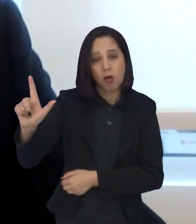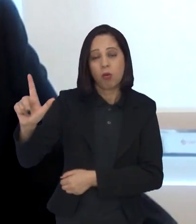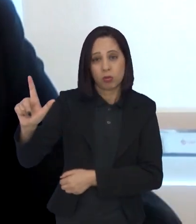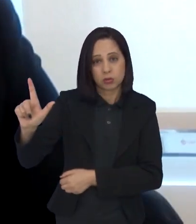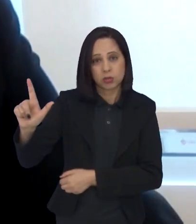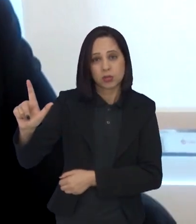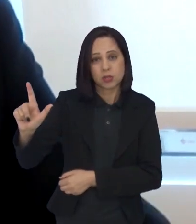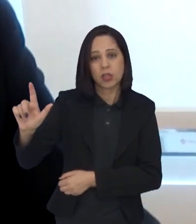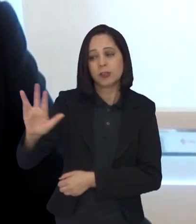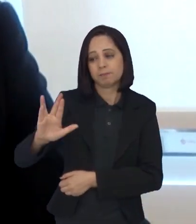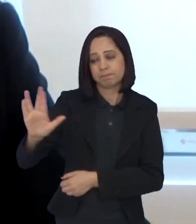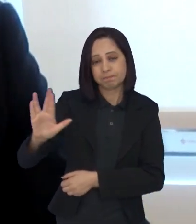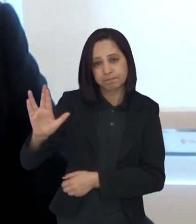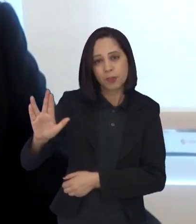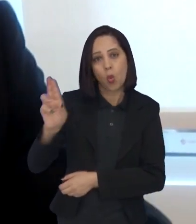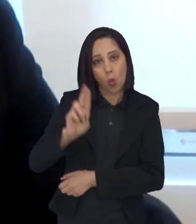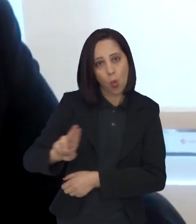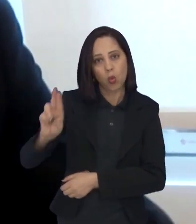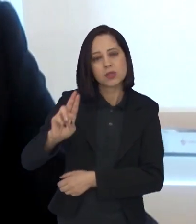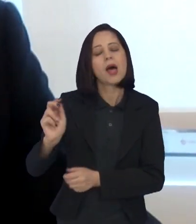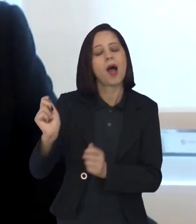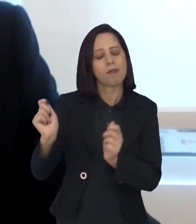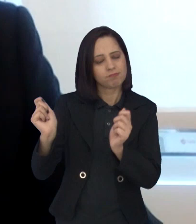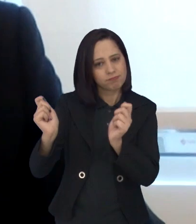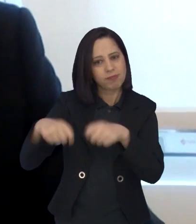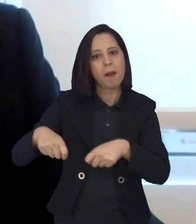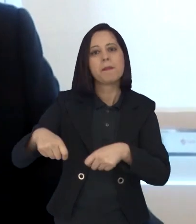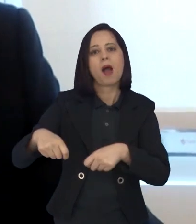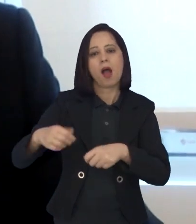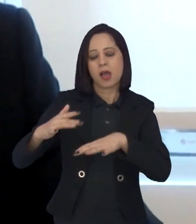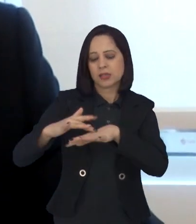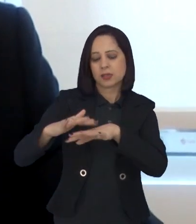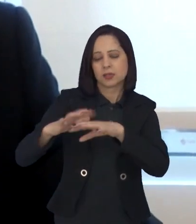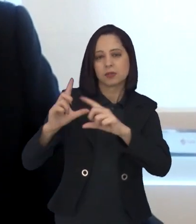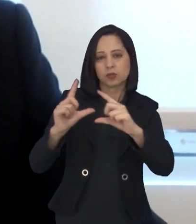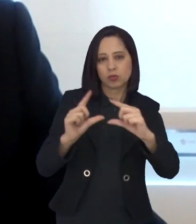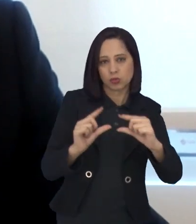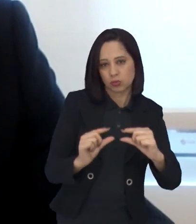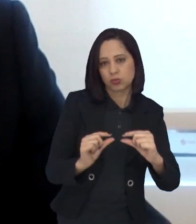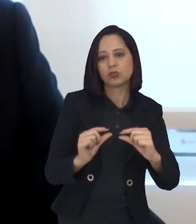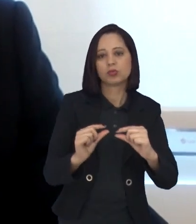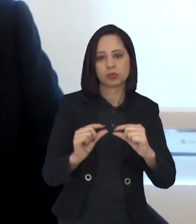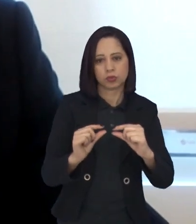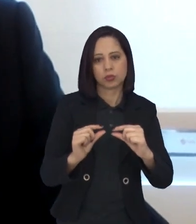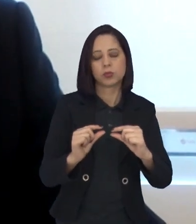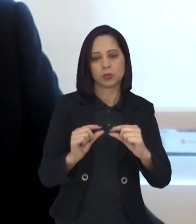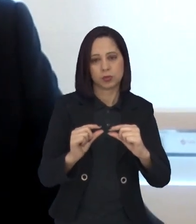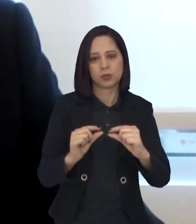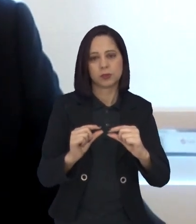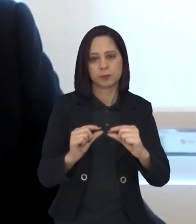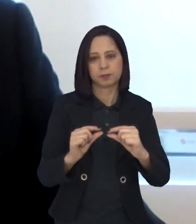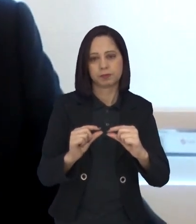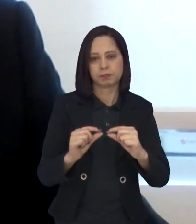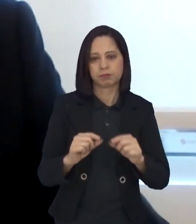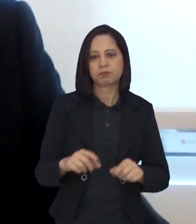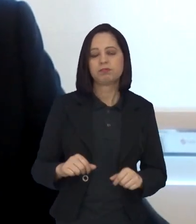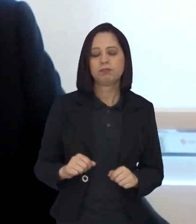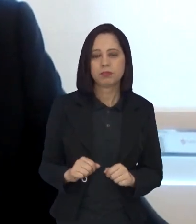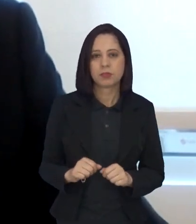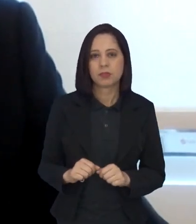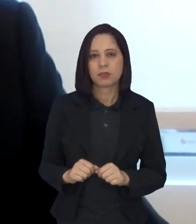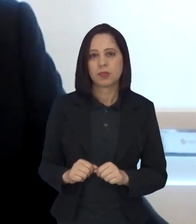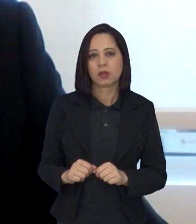recorrente. Eles acabam tendo que procurar diversas opções terapêuticas. E, muitas vezes, acabam encontrando na